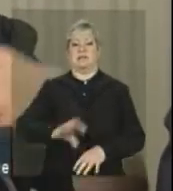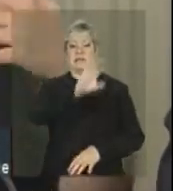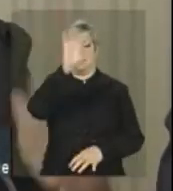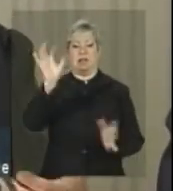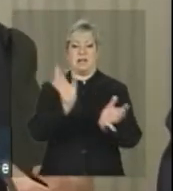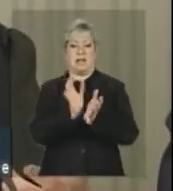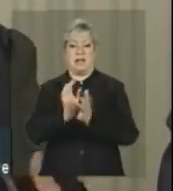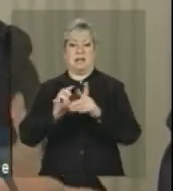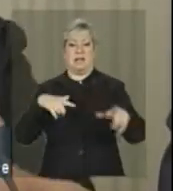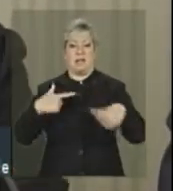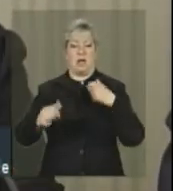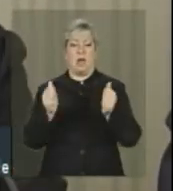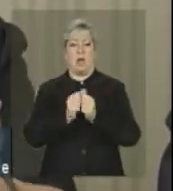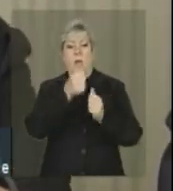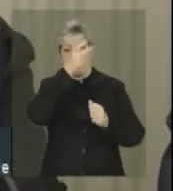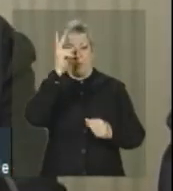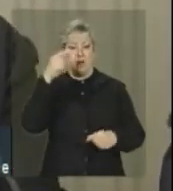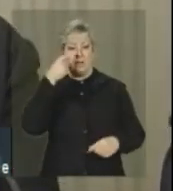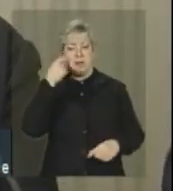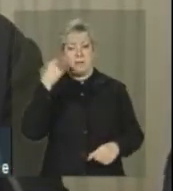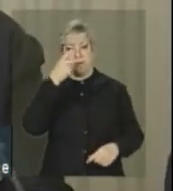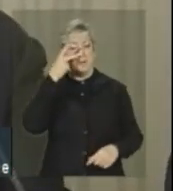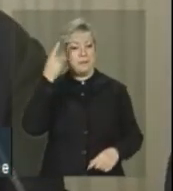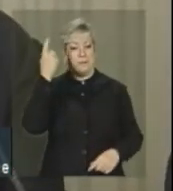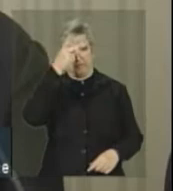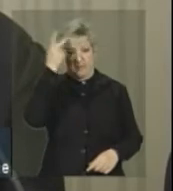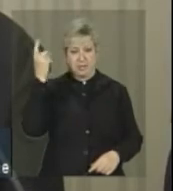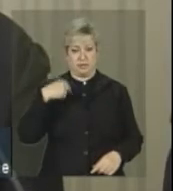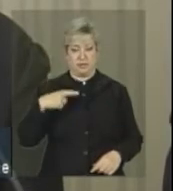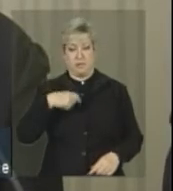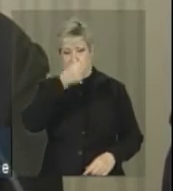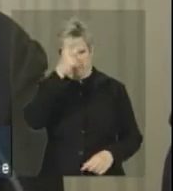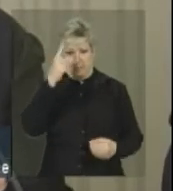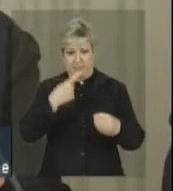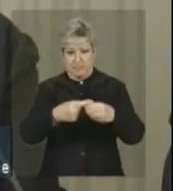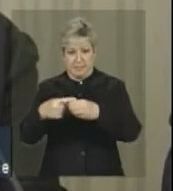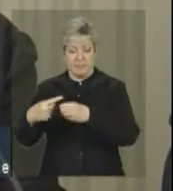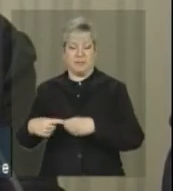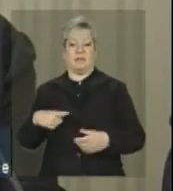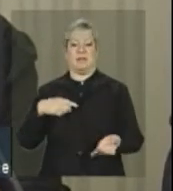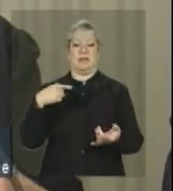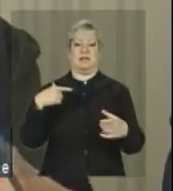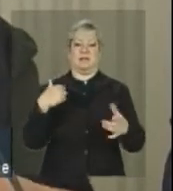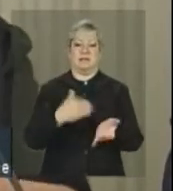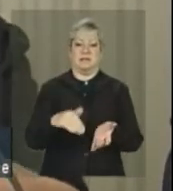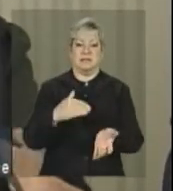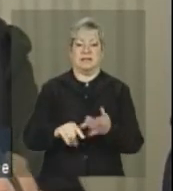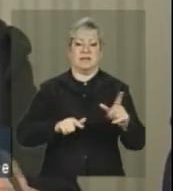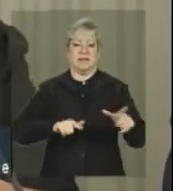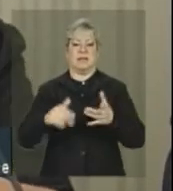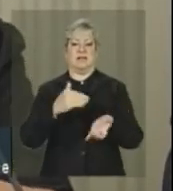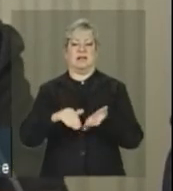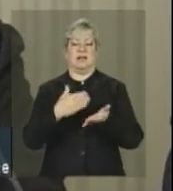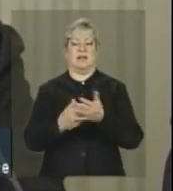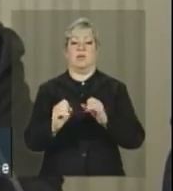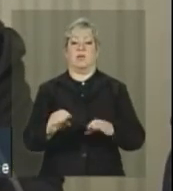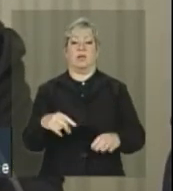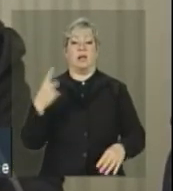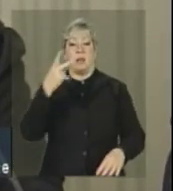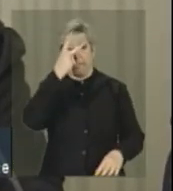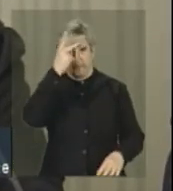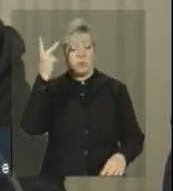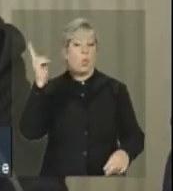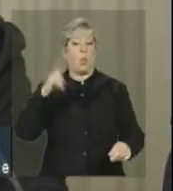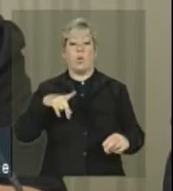trabalho, com os municípios, estava o prefeito, o secretário de assistência, o secretário de trabalho, o secretário de educação. A maior parte dessas pessoas nunca tinha